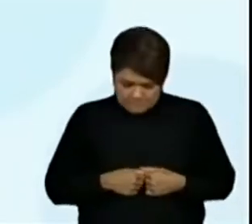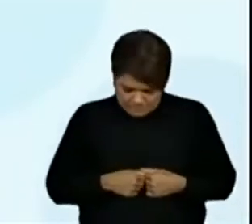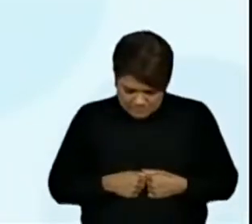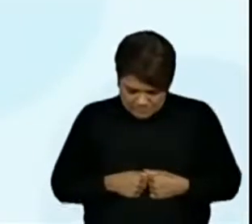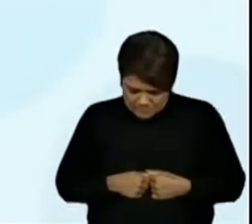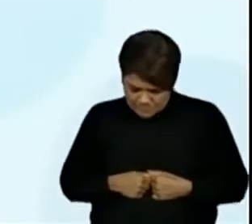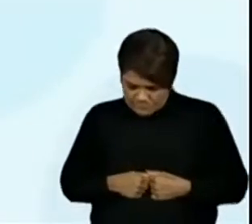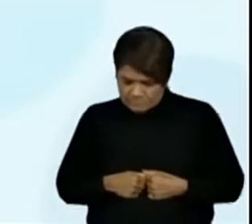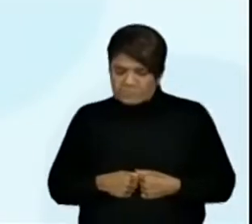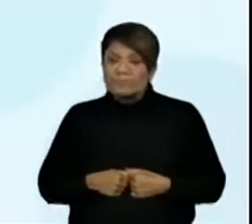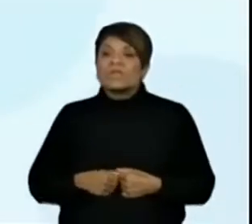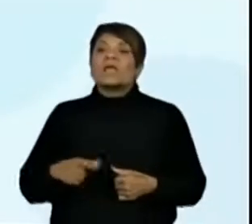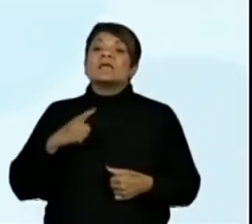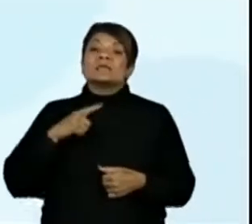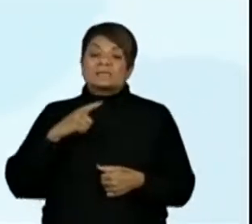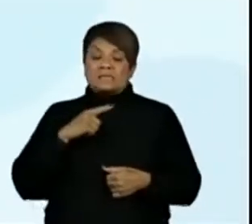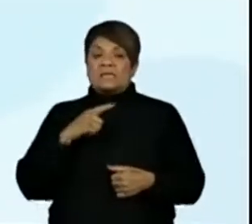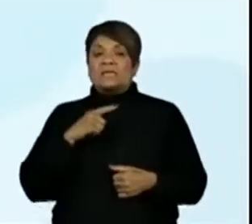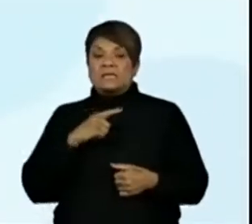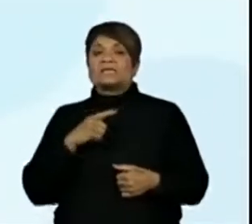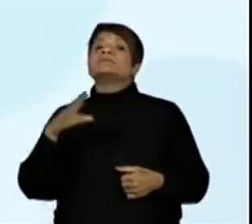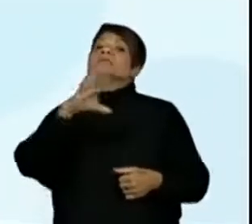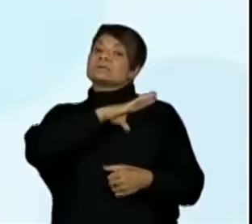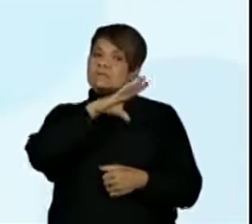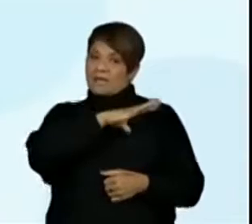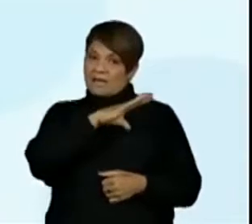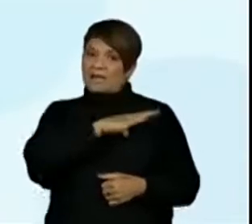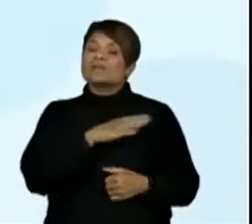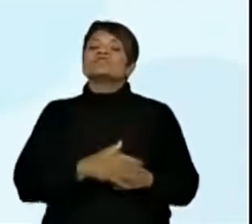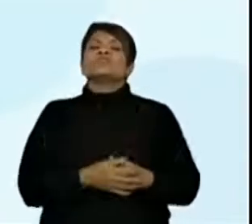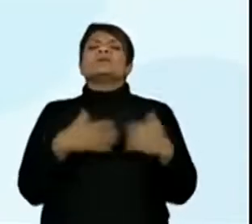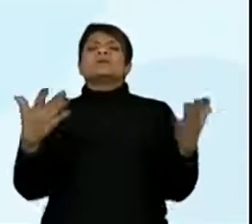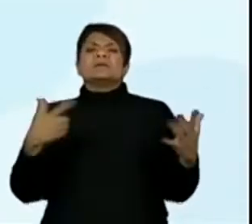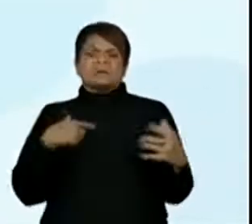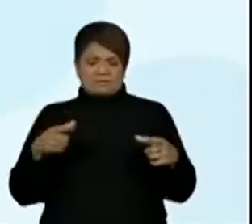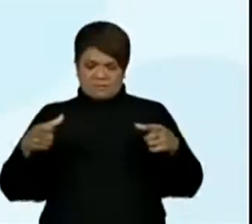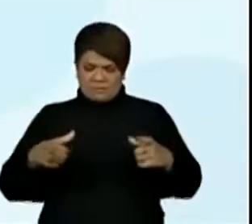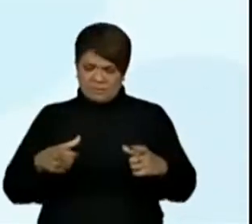Hã? Cidade. E aqui, ó, esse prato de comida?